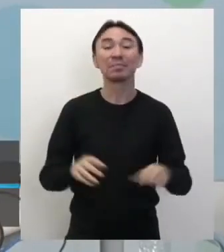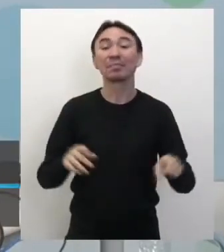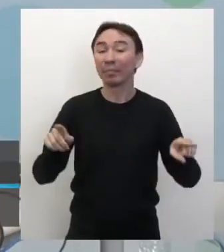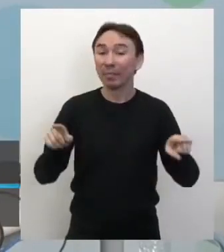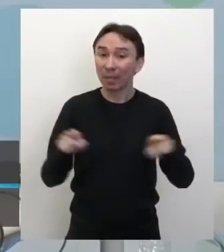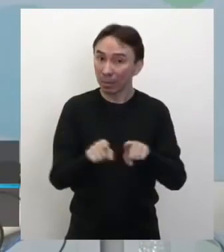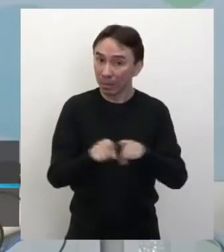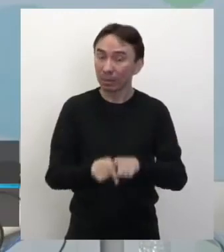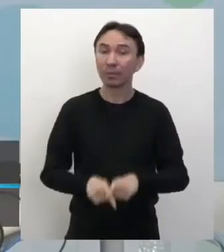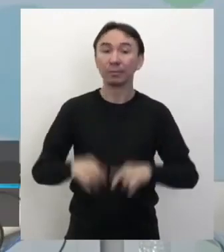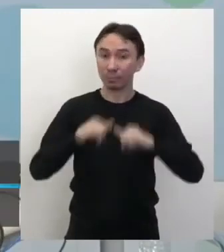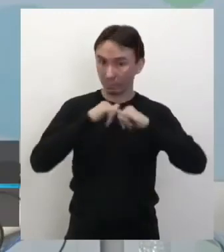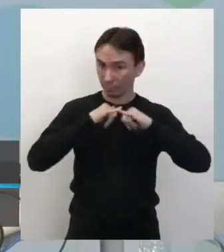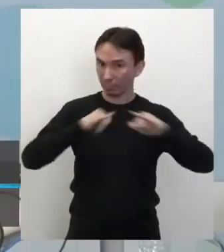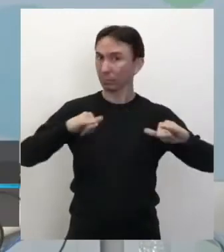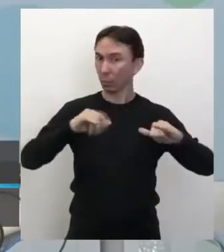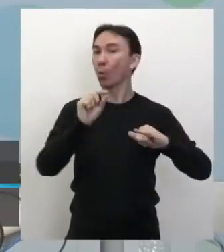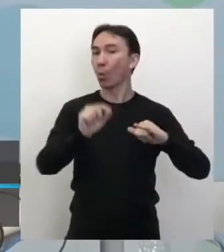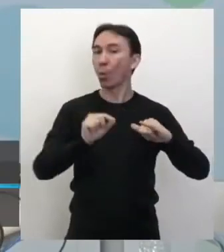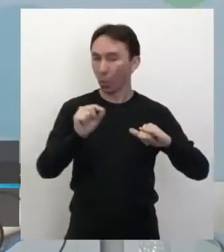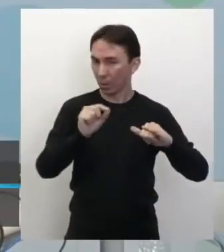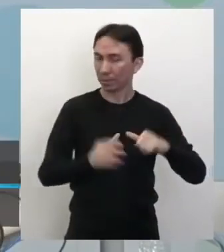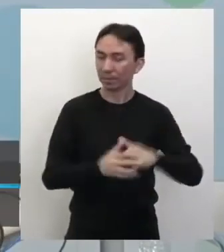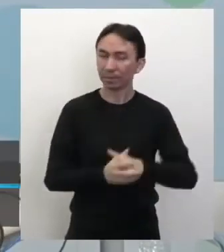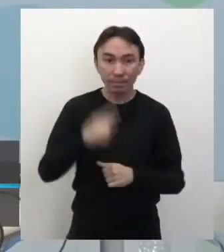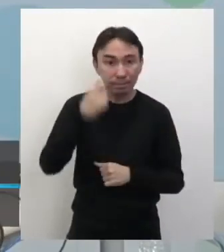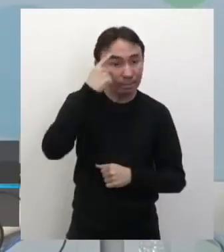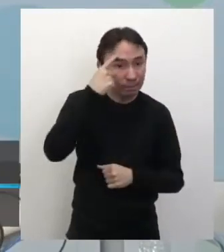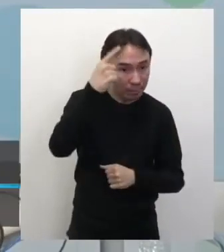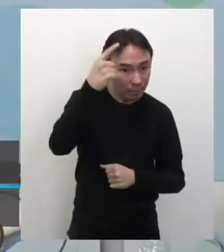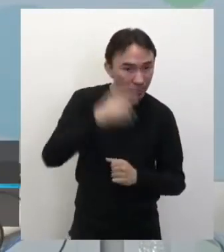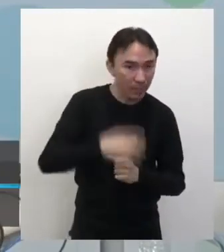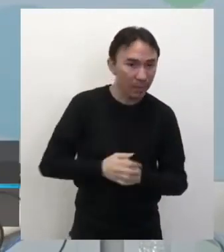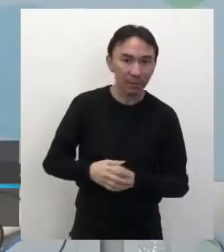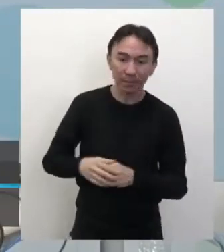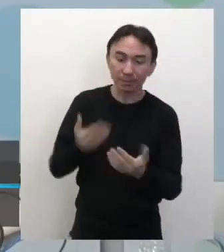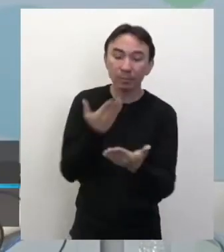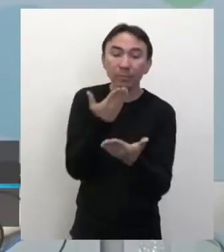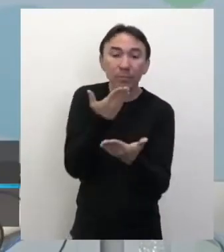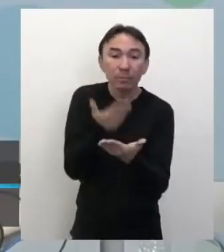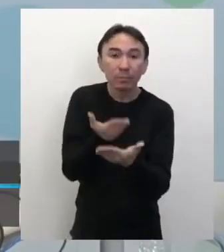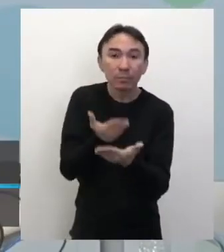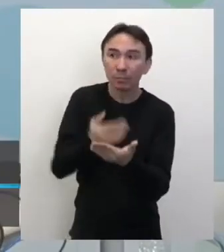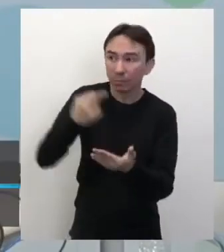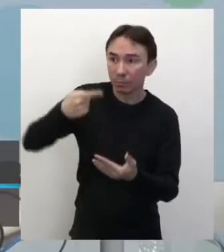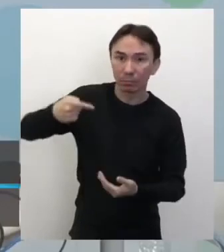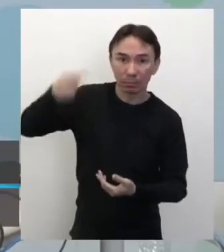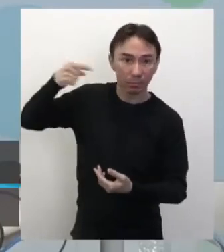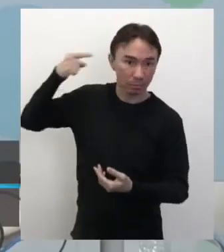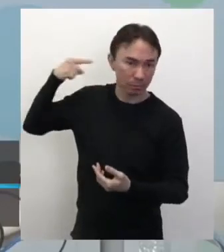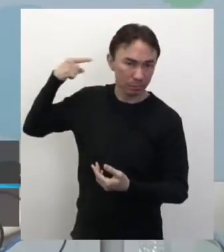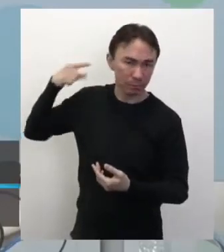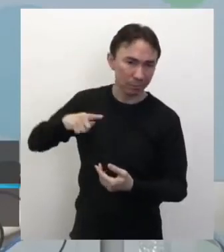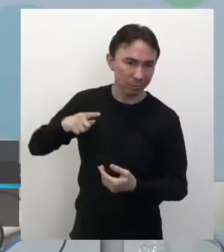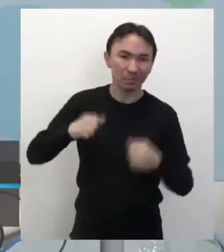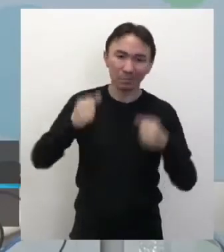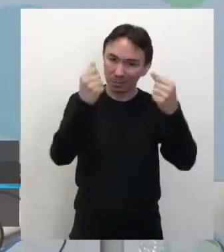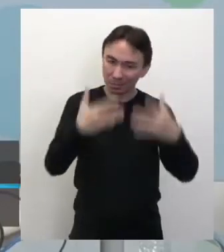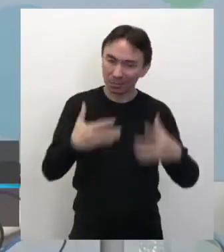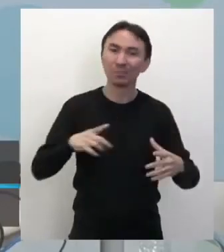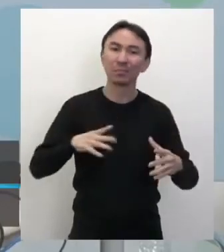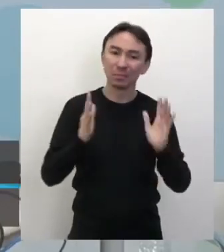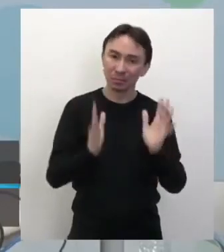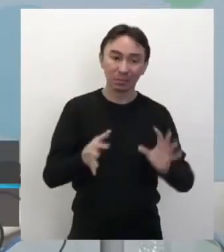pequenos lembretes aqui, gente, nas aulas passadas já temos comentado aí a respeito da Olimpíada de Astronomia,